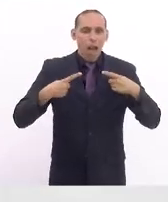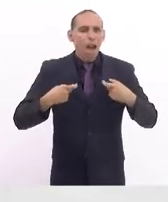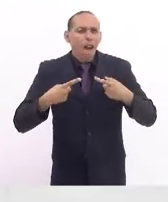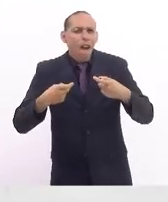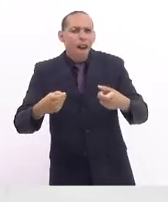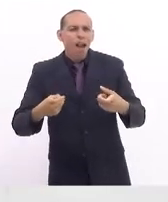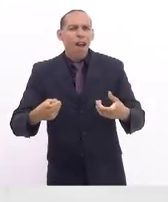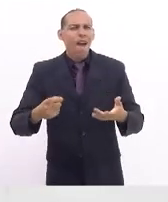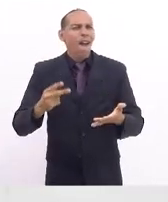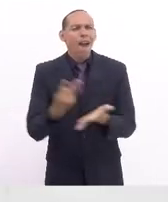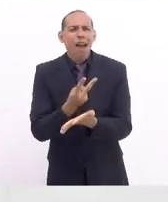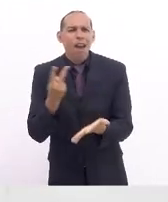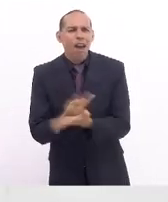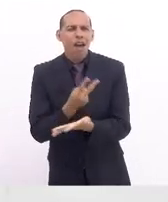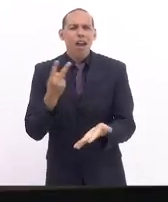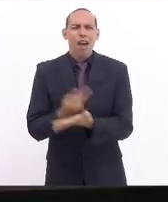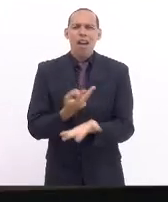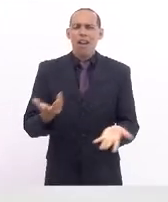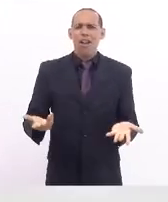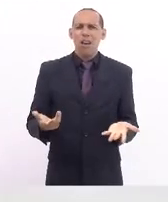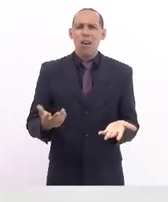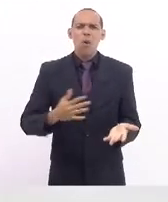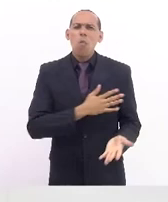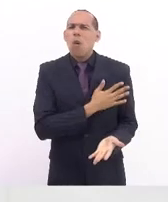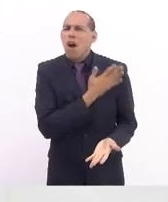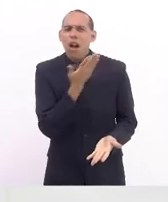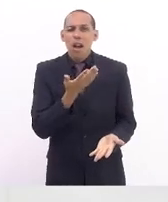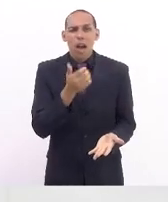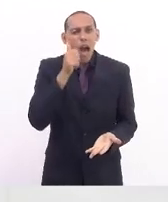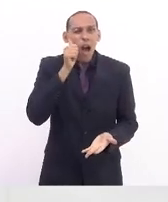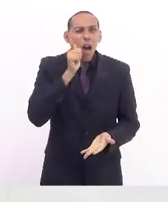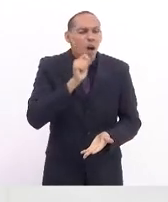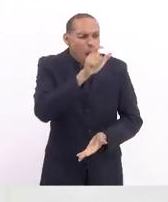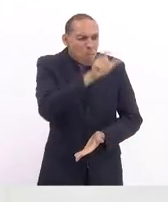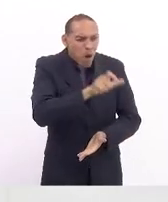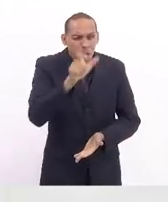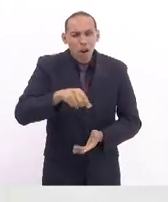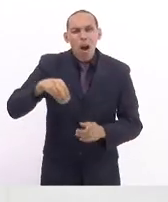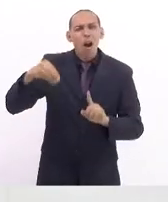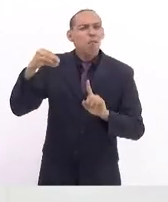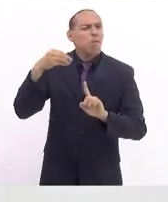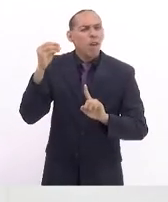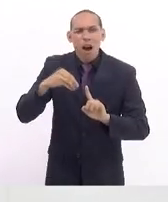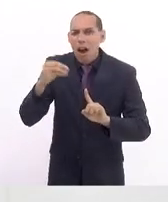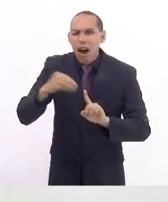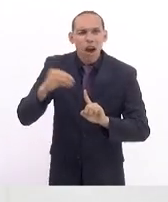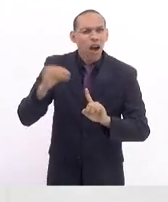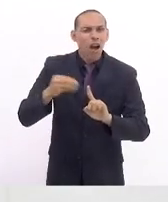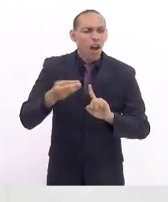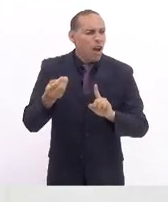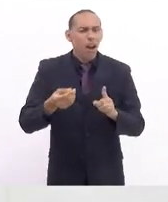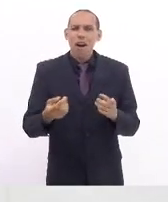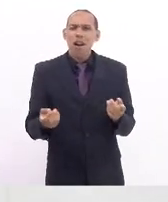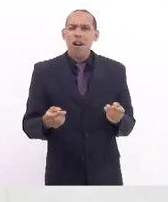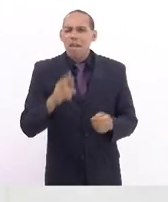insana, também infame. Infame. E as mulheres com uma extrema vulnerabilidade, como disse a vossa excelência,